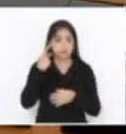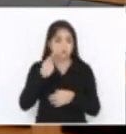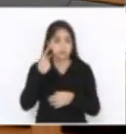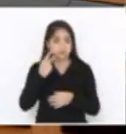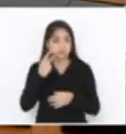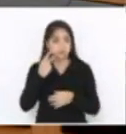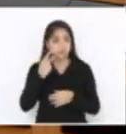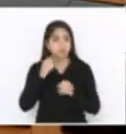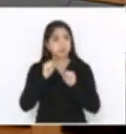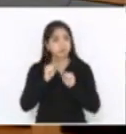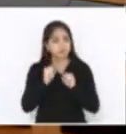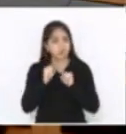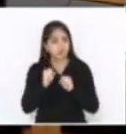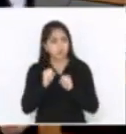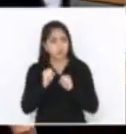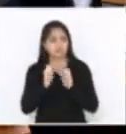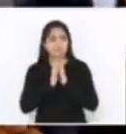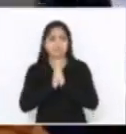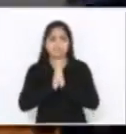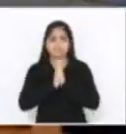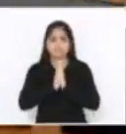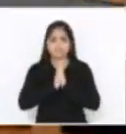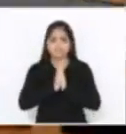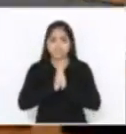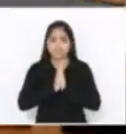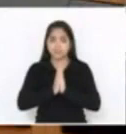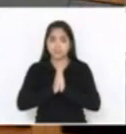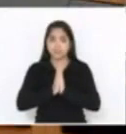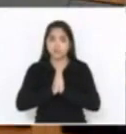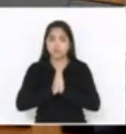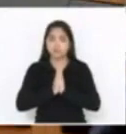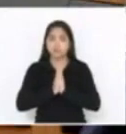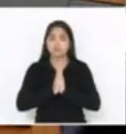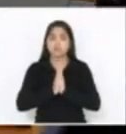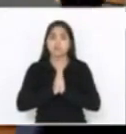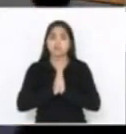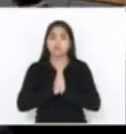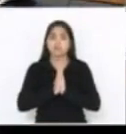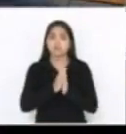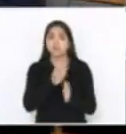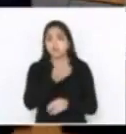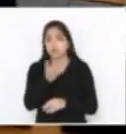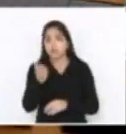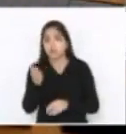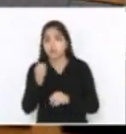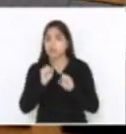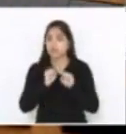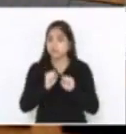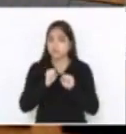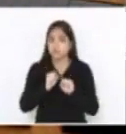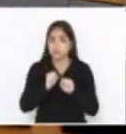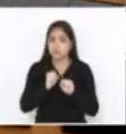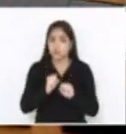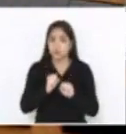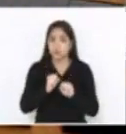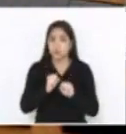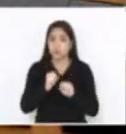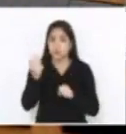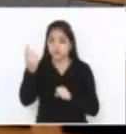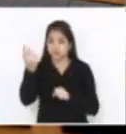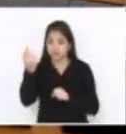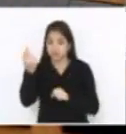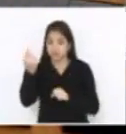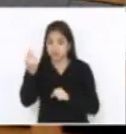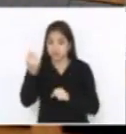fazer um apelo aqui, fazer um apelo para que nós possamos alocar esses recursos.